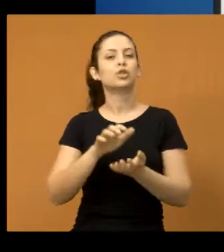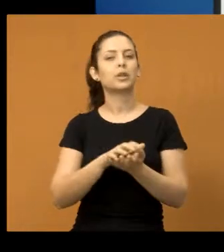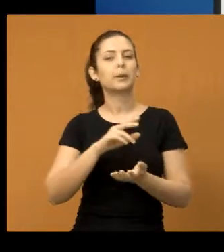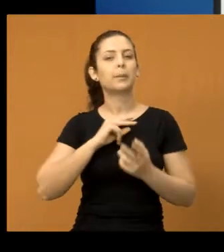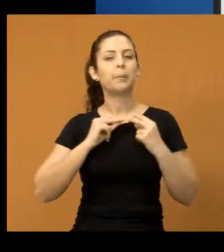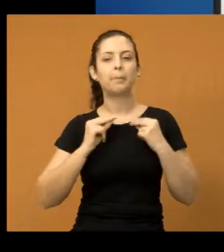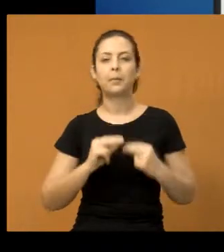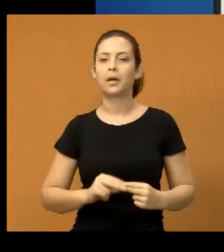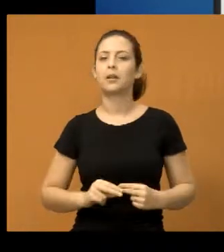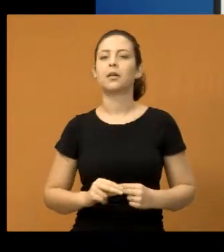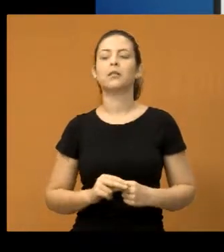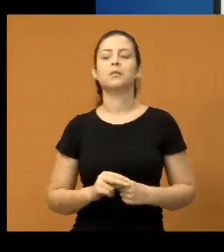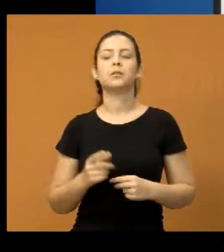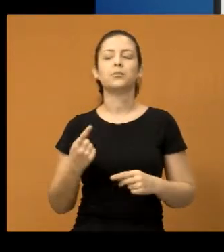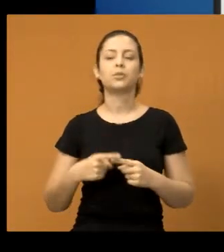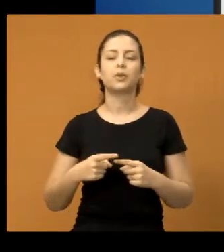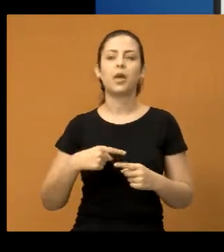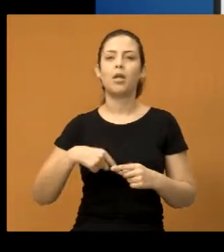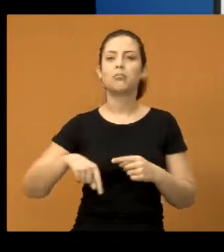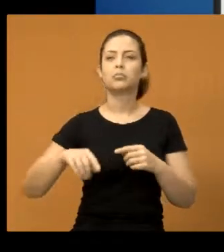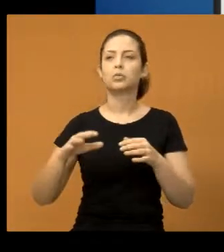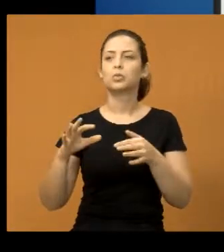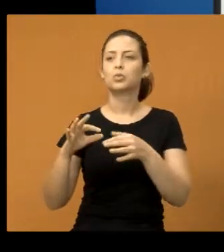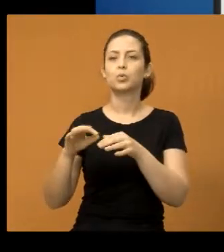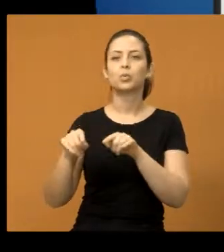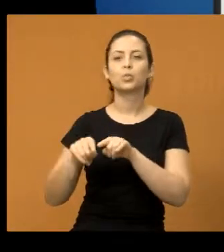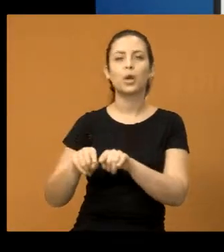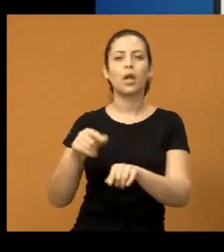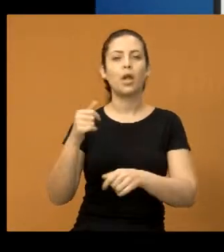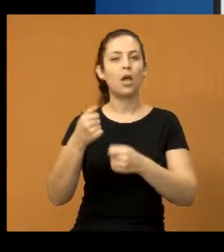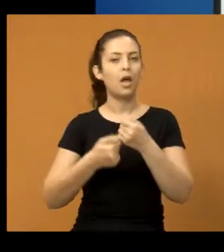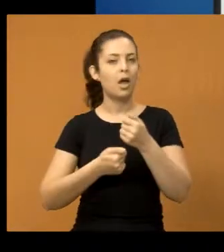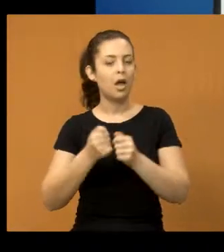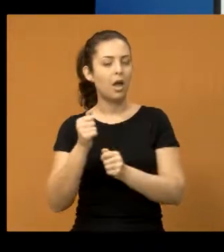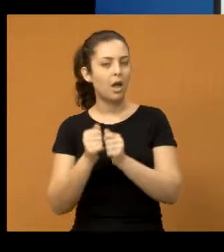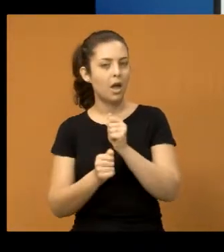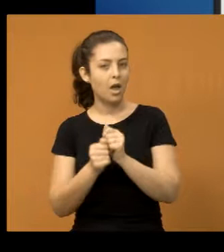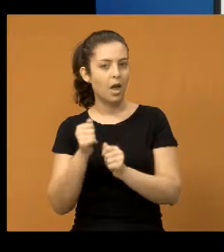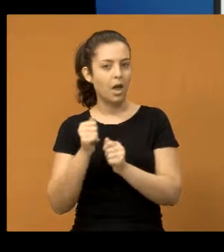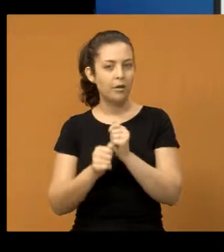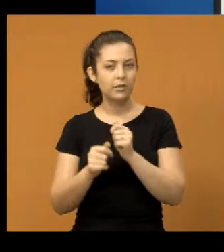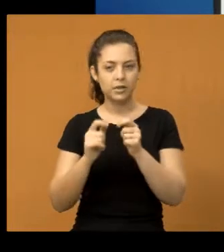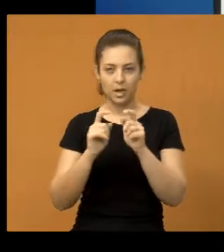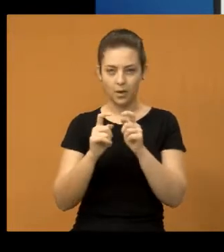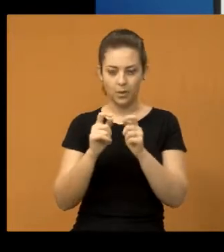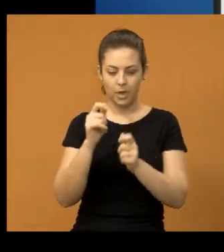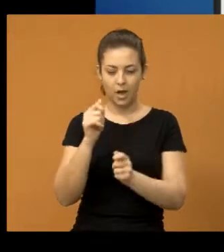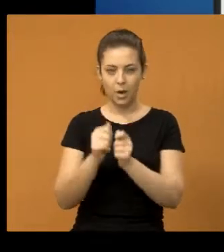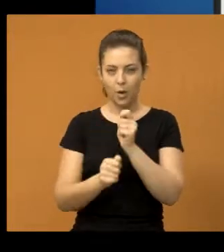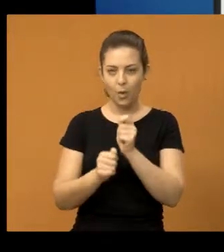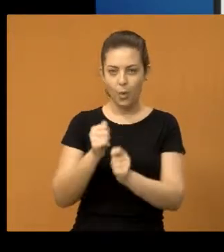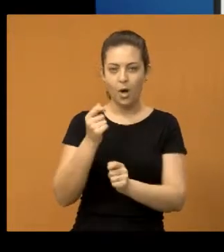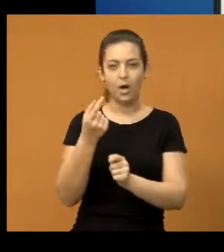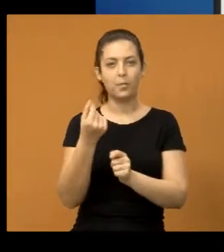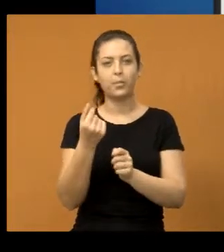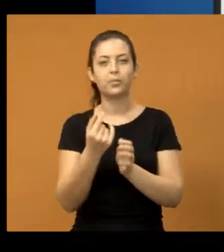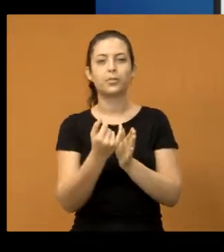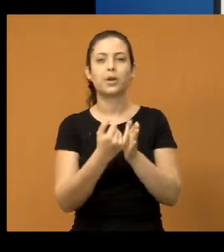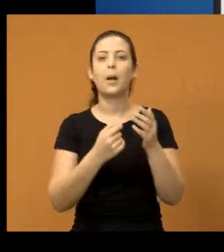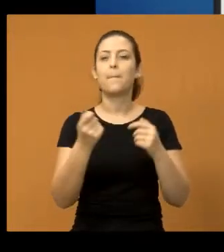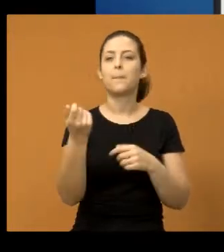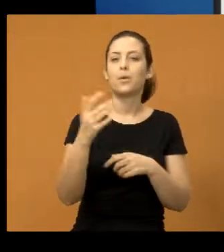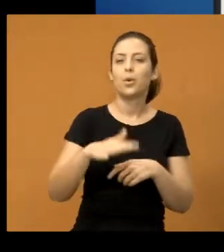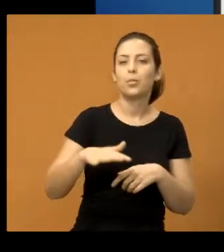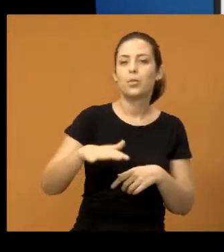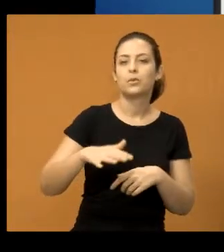isso. Porque eu me baseio por um pacote de arroz, ainda citei na reunião, vereador, que hoje teve uma promoção